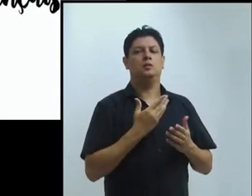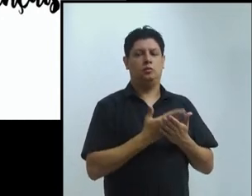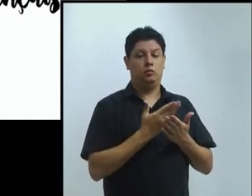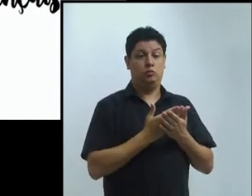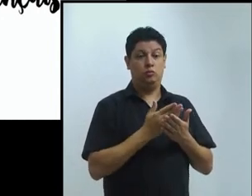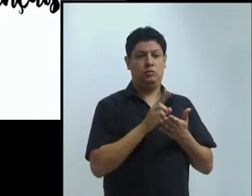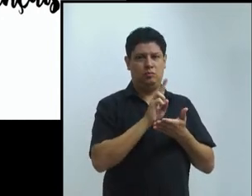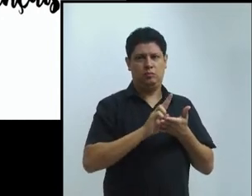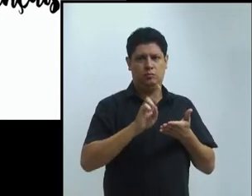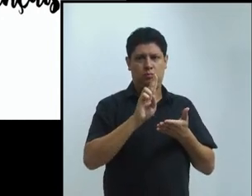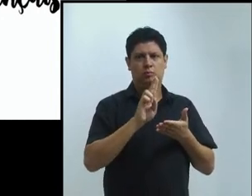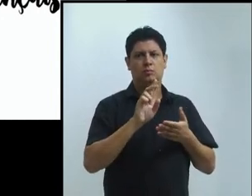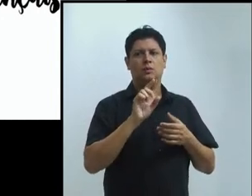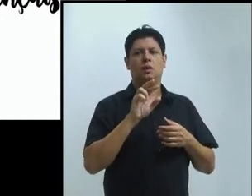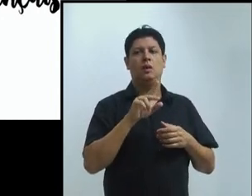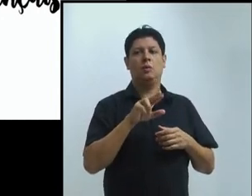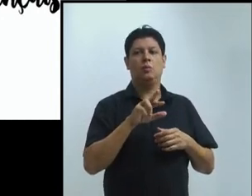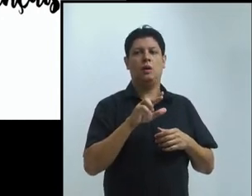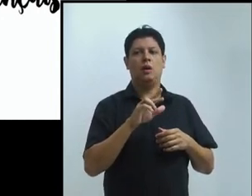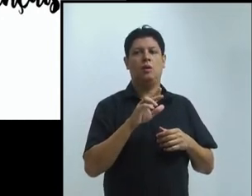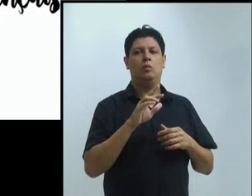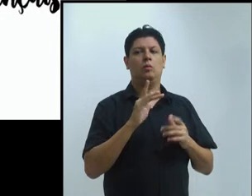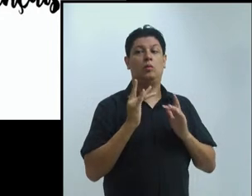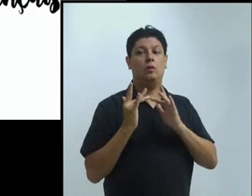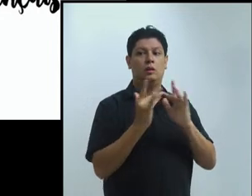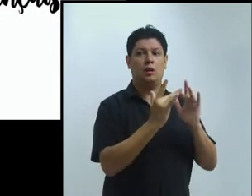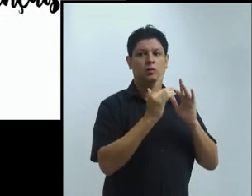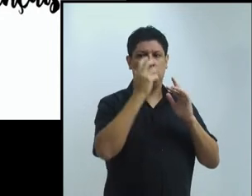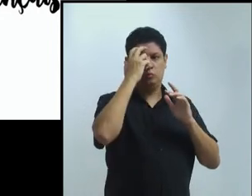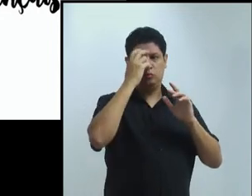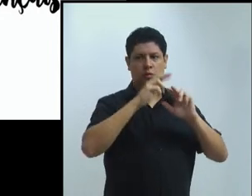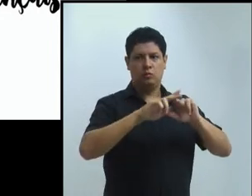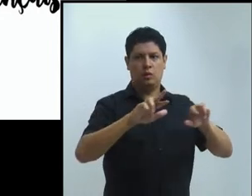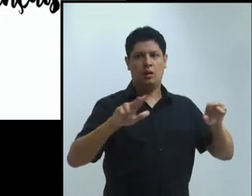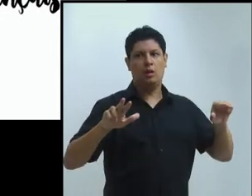estava na graduação, vejam, 1976,